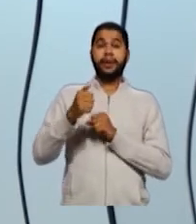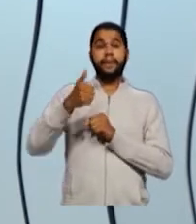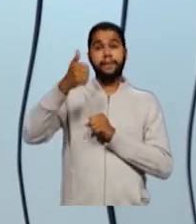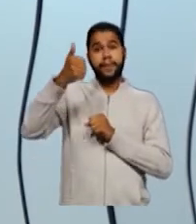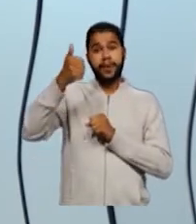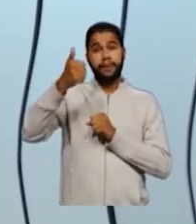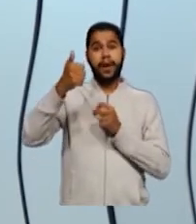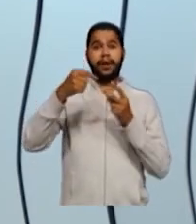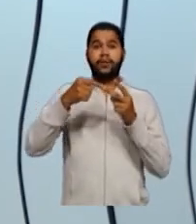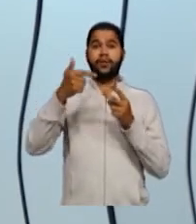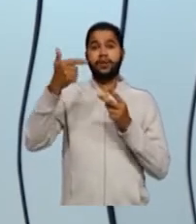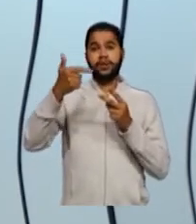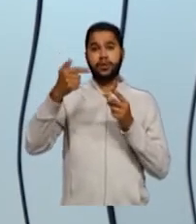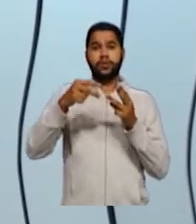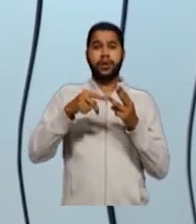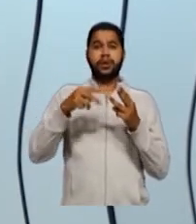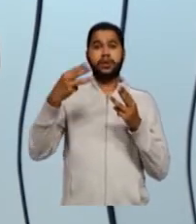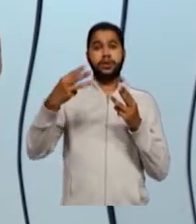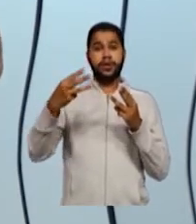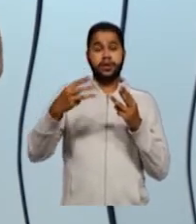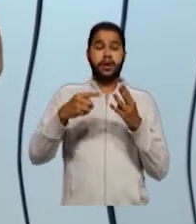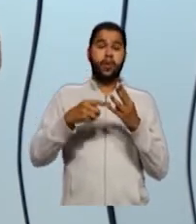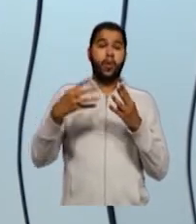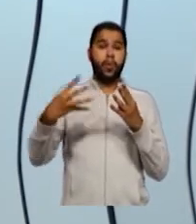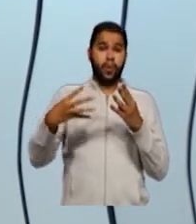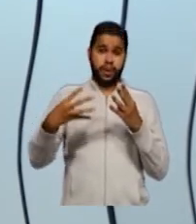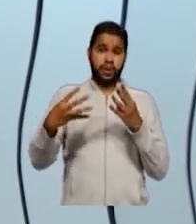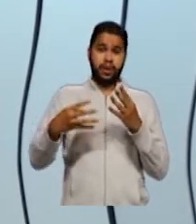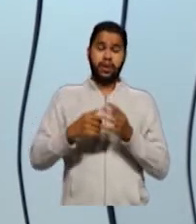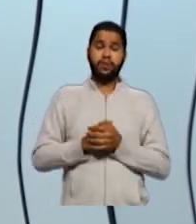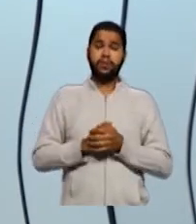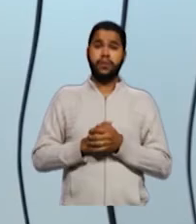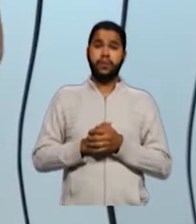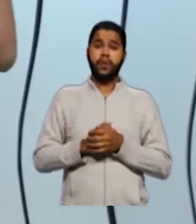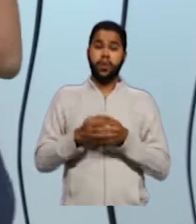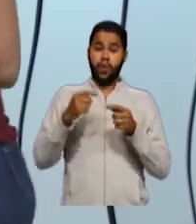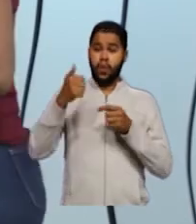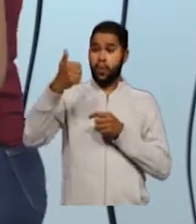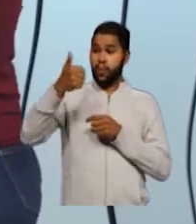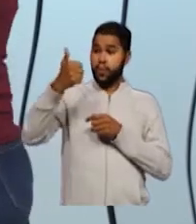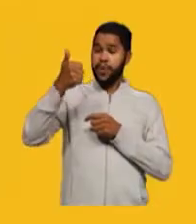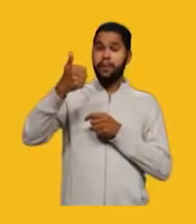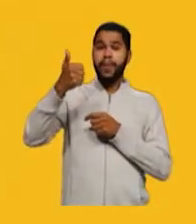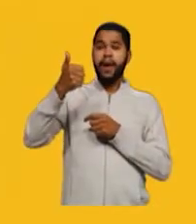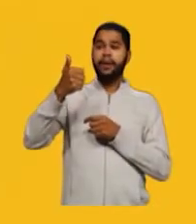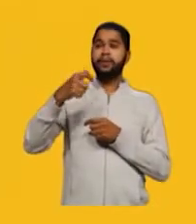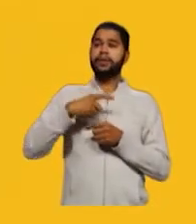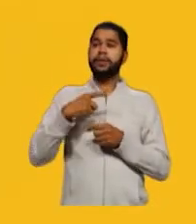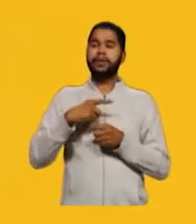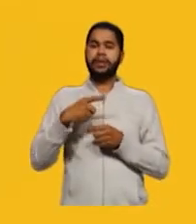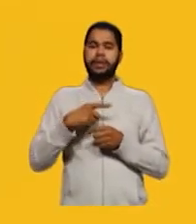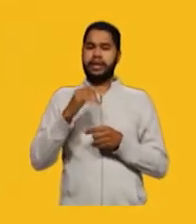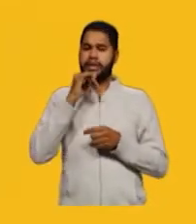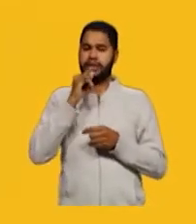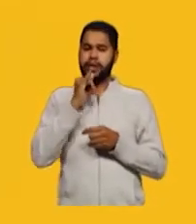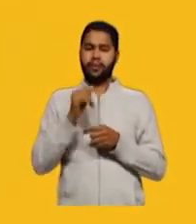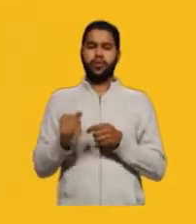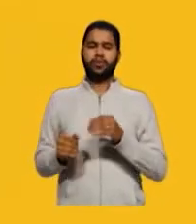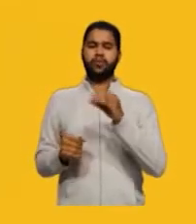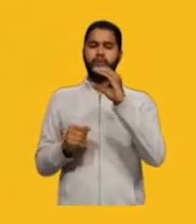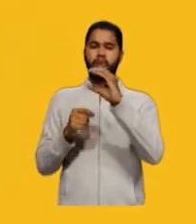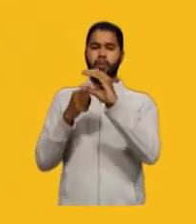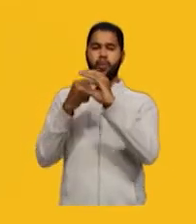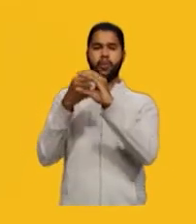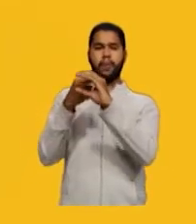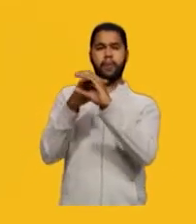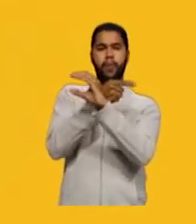secundário, terciário ou quaternário. O carbono primário é o carbono que está ligado a apenas um